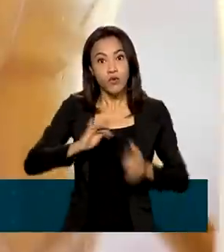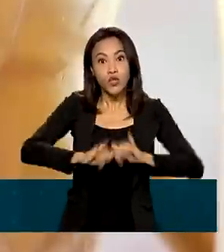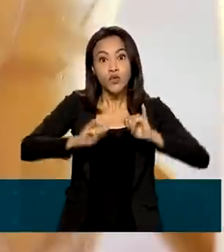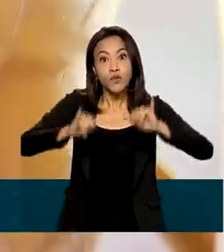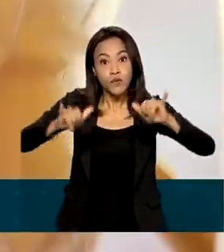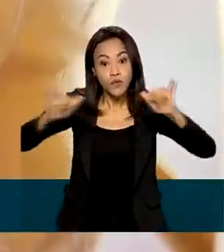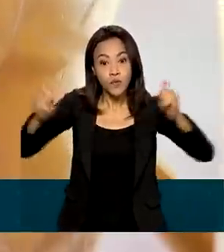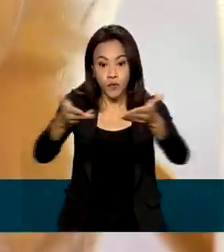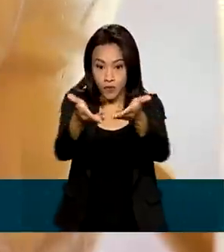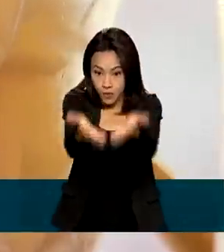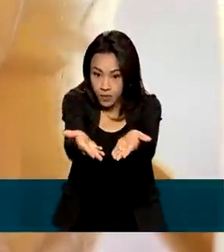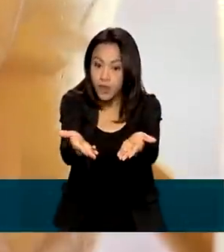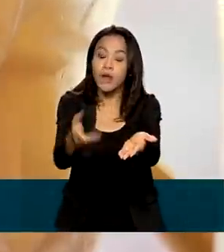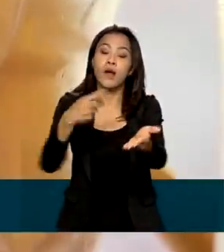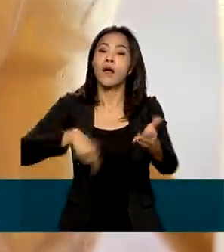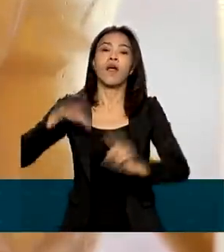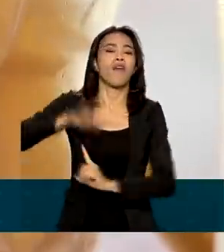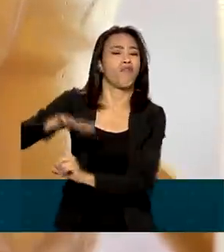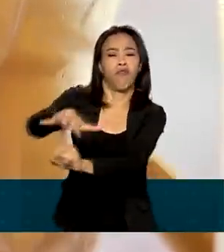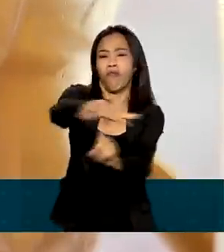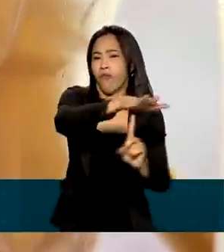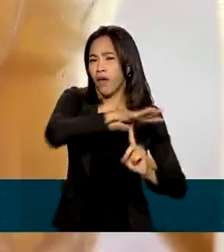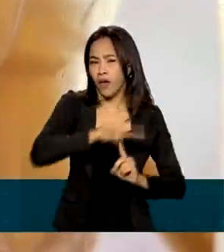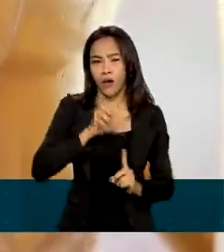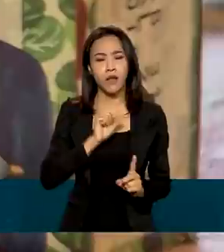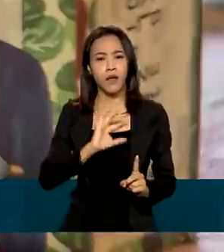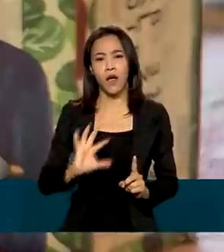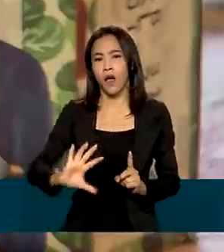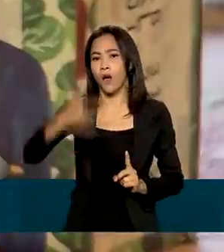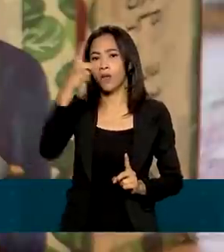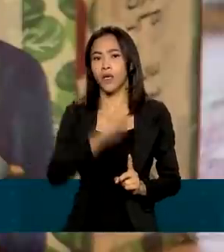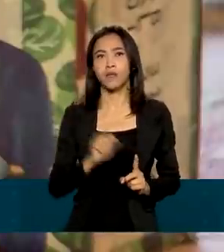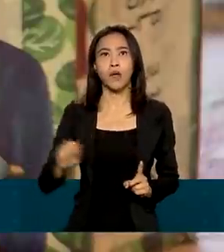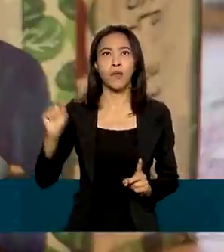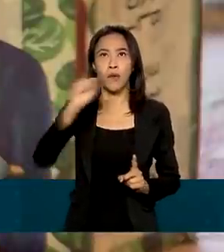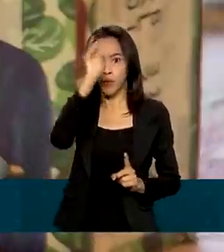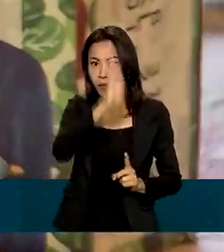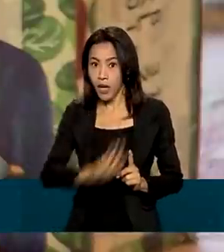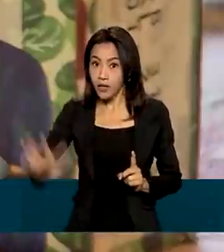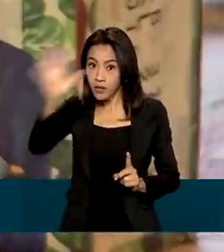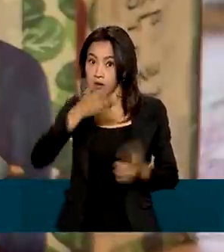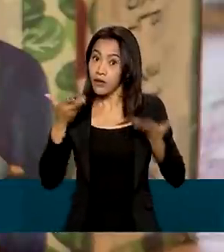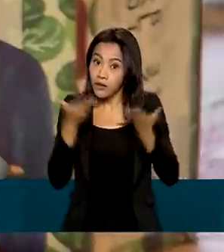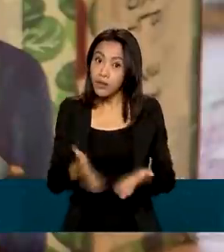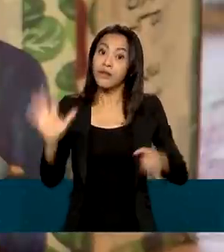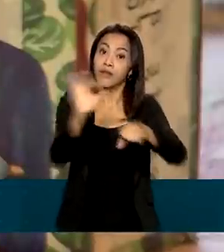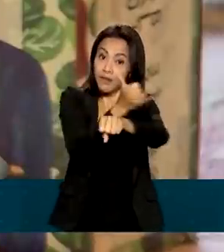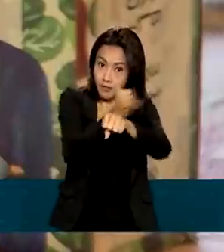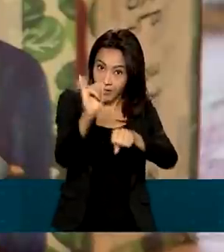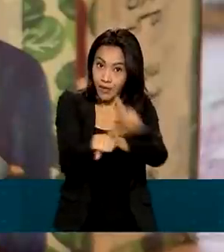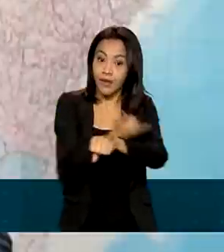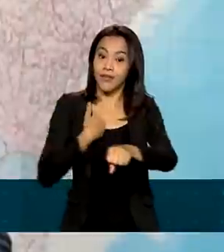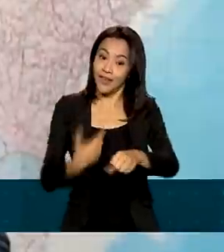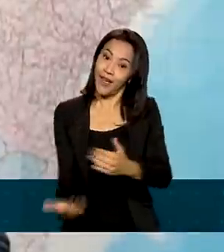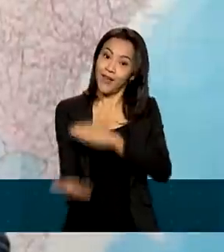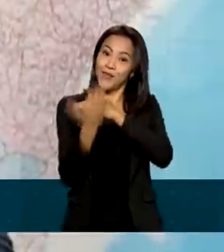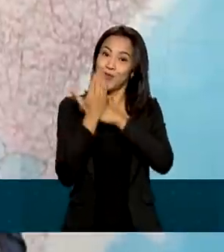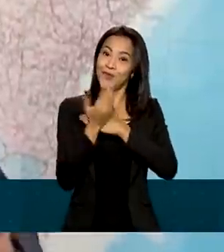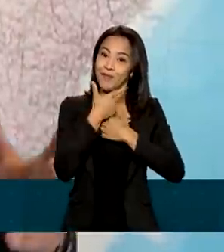em feiras agropecuárias que ocorrem por todo o país. Uma estratégia que também beneficia o consumidor.